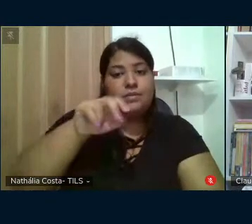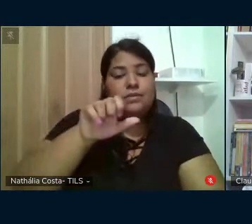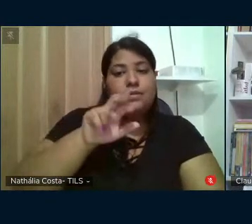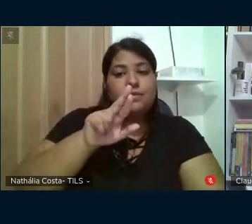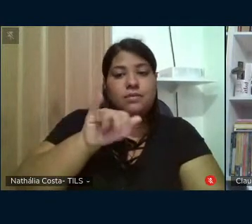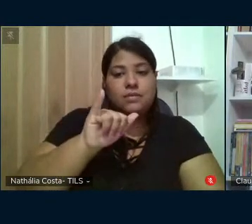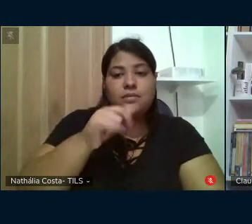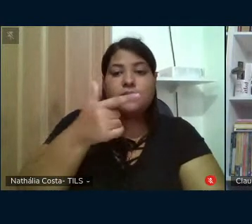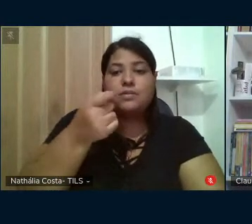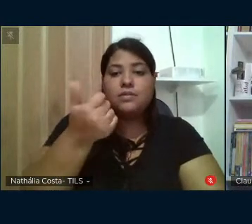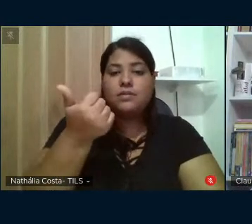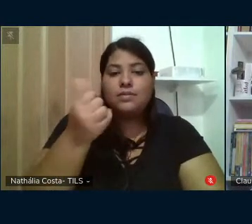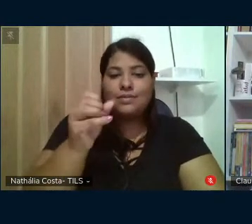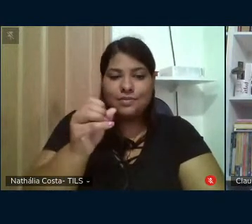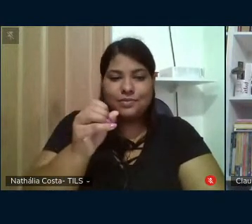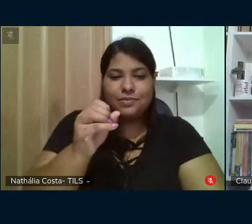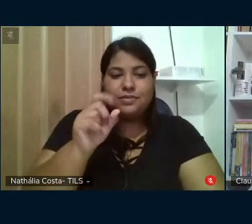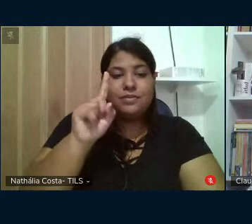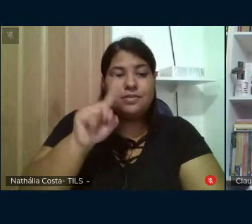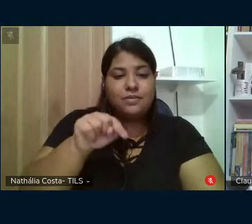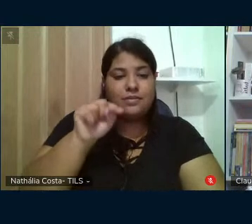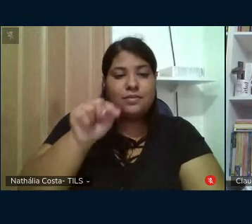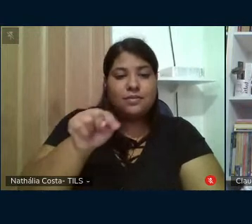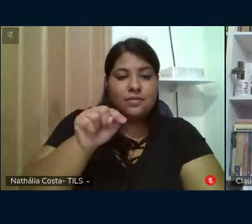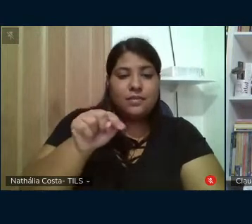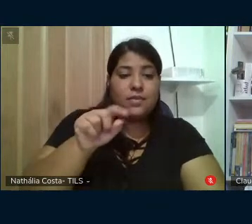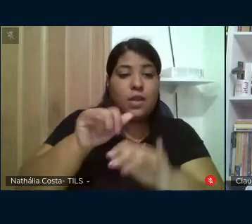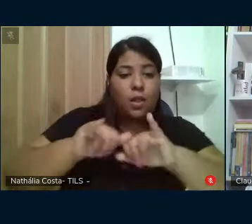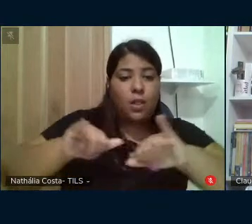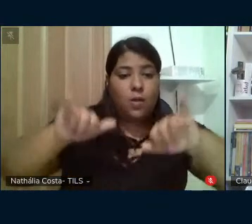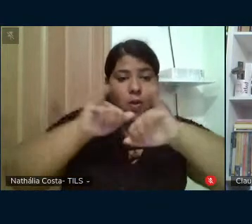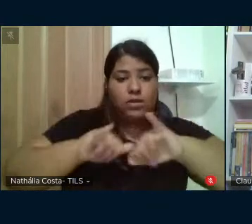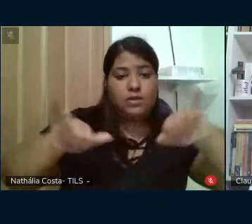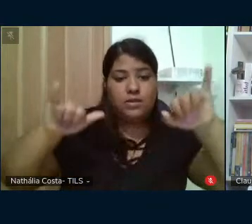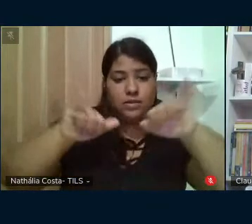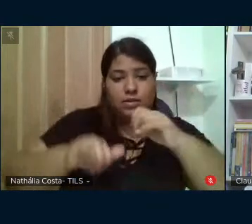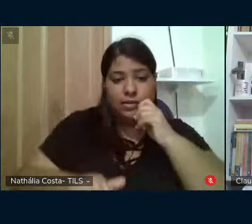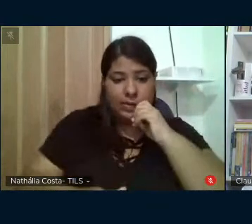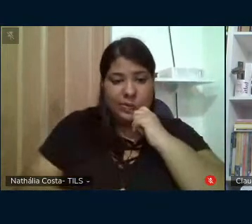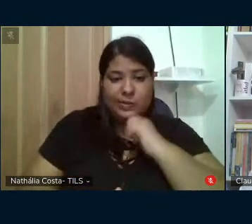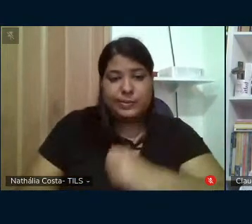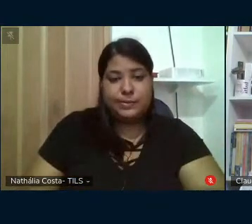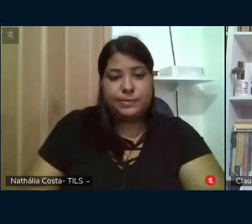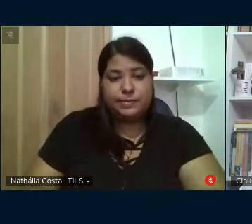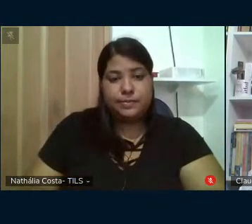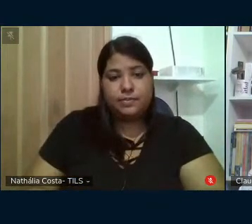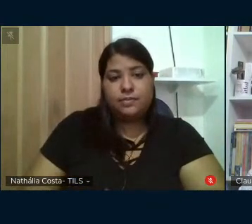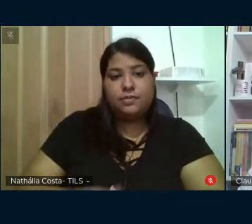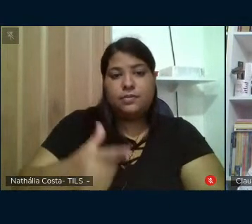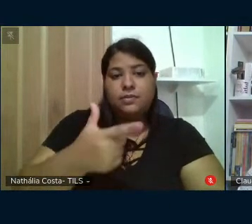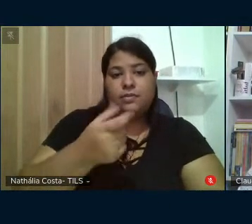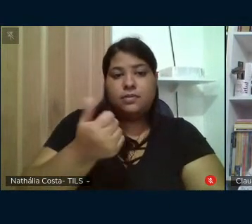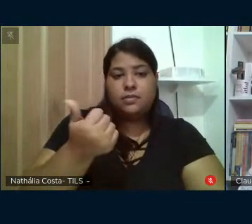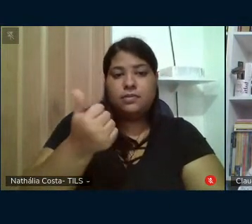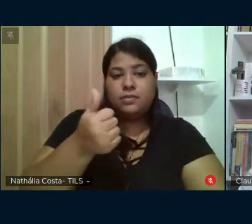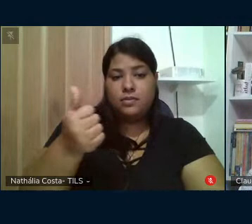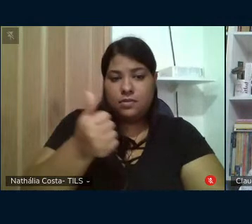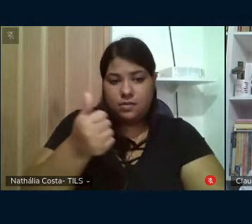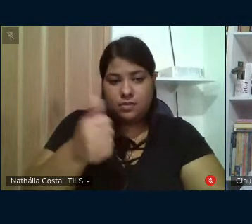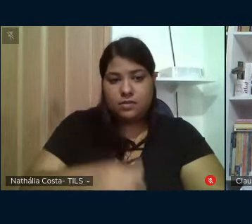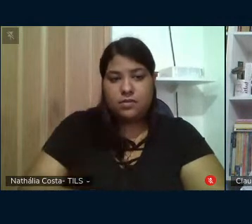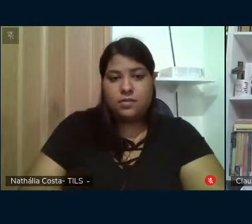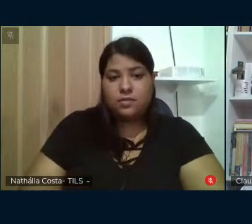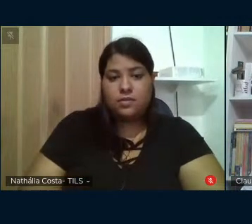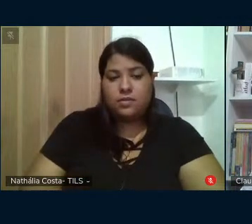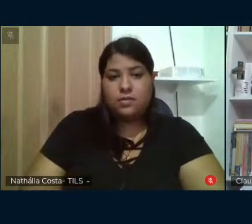matéria que respalda a notícia do jornal naquele 3 de maio de 2011. O título do primeiro